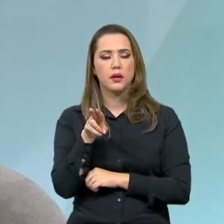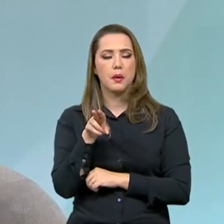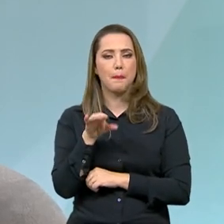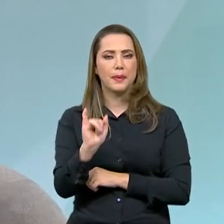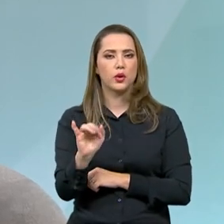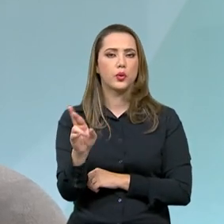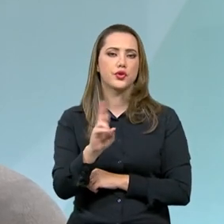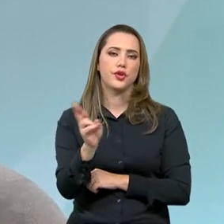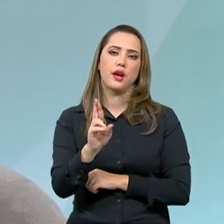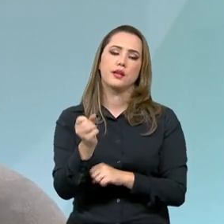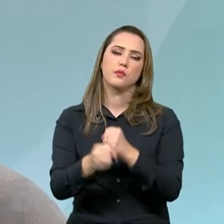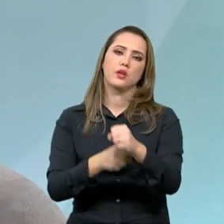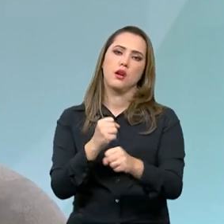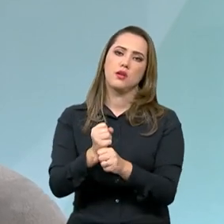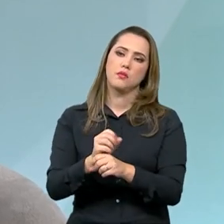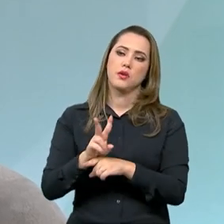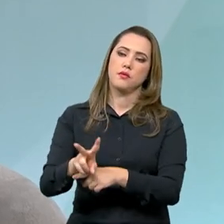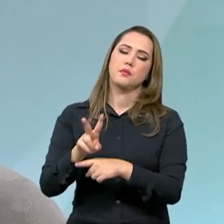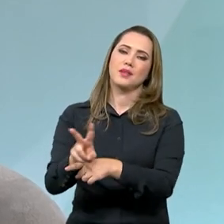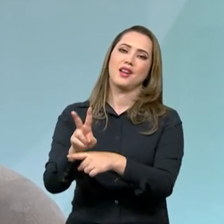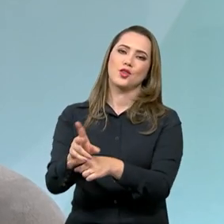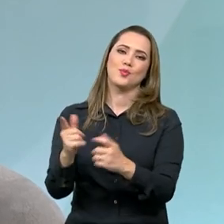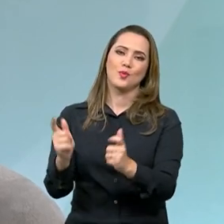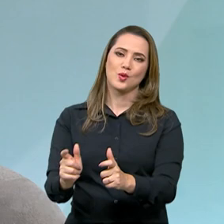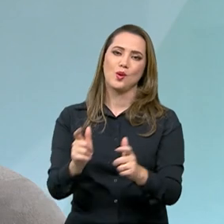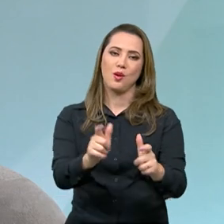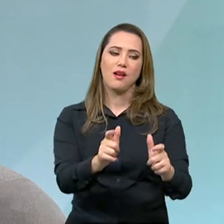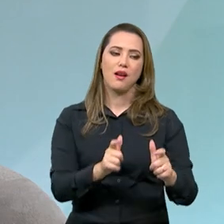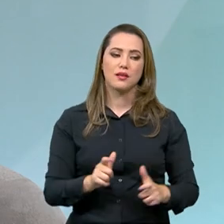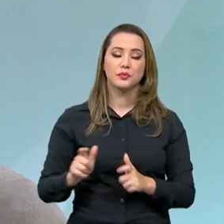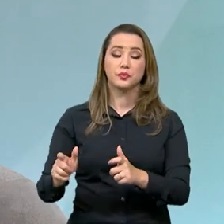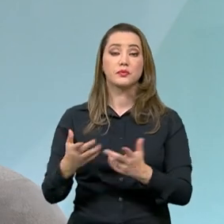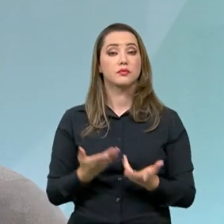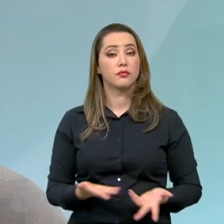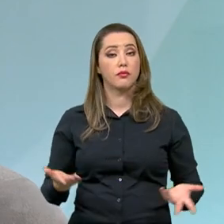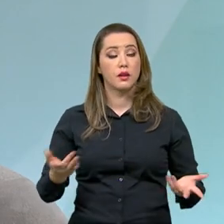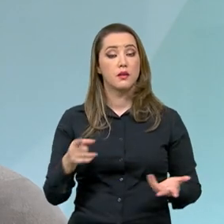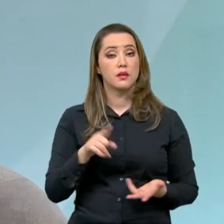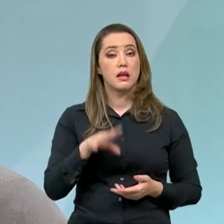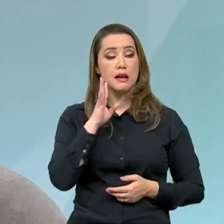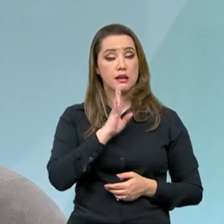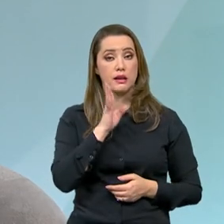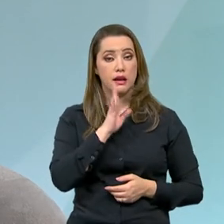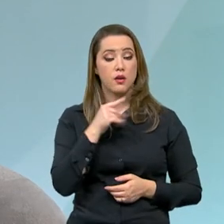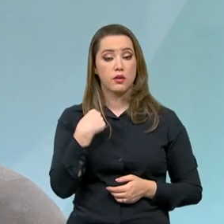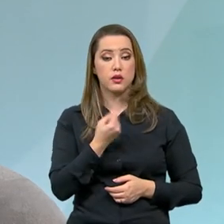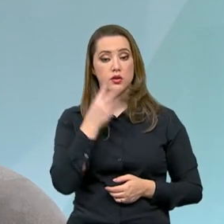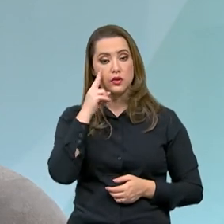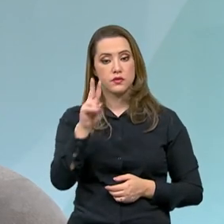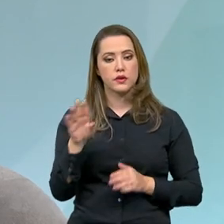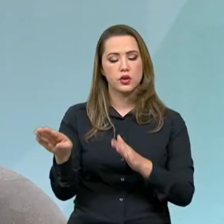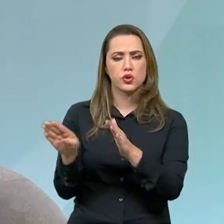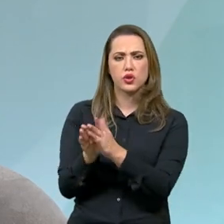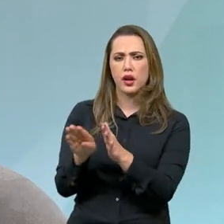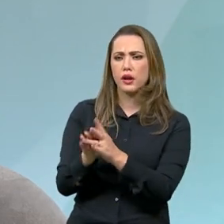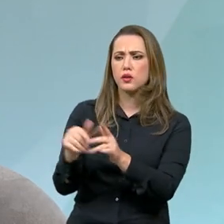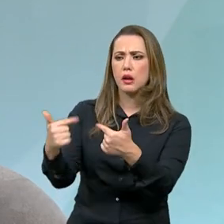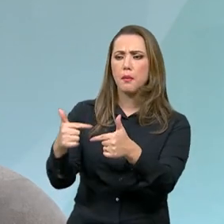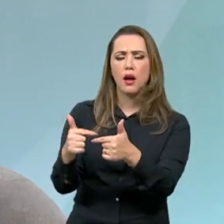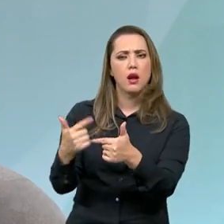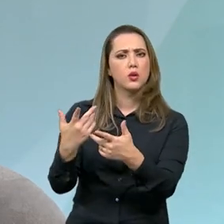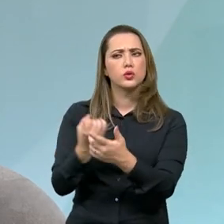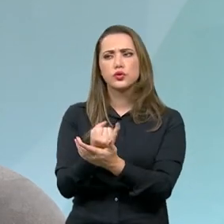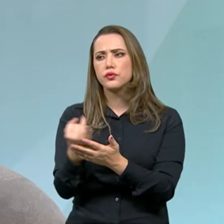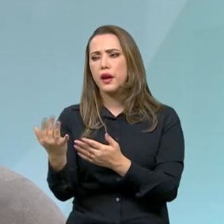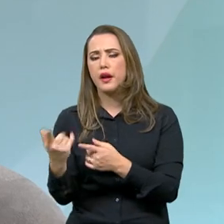de crédito. E o legal é que eles chegam nas mais diversas atividades produtivas. Então, é desde